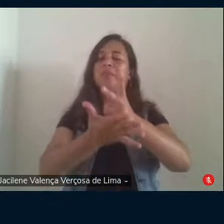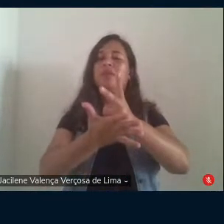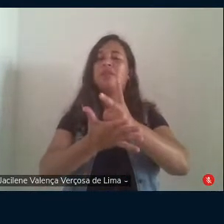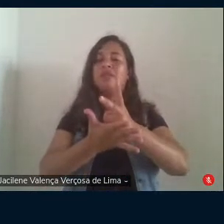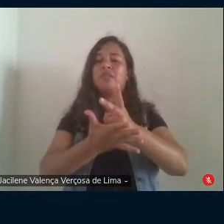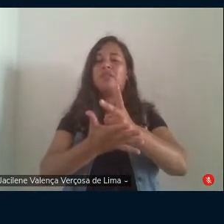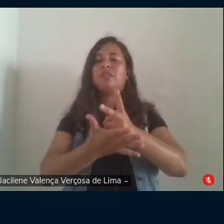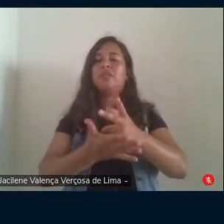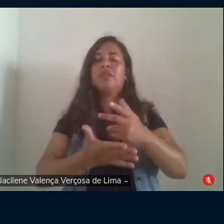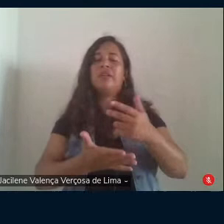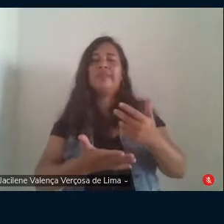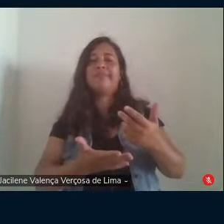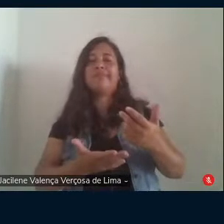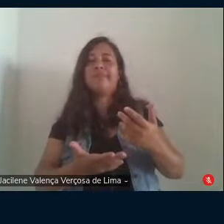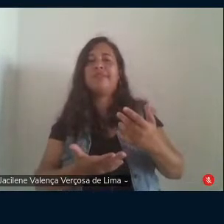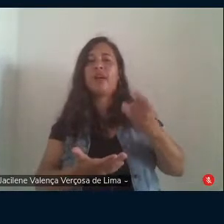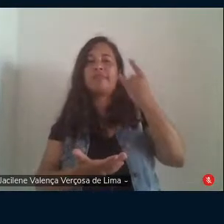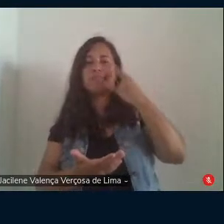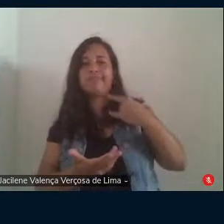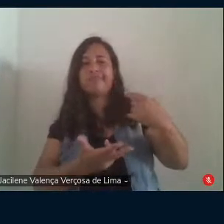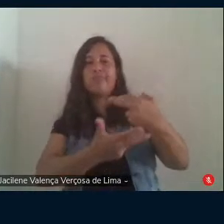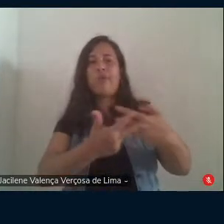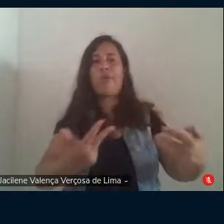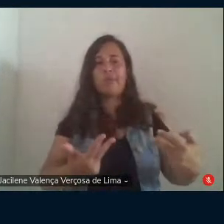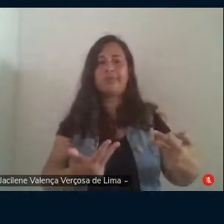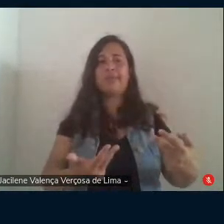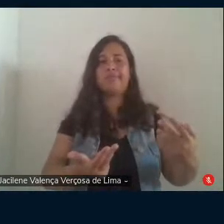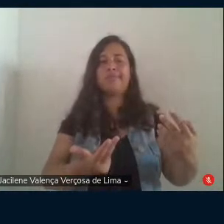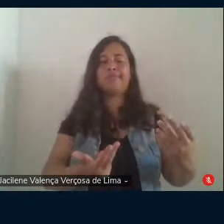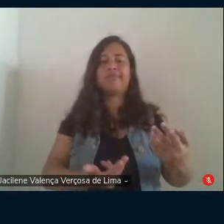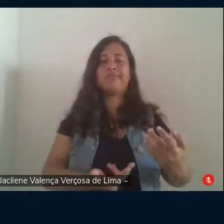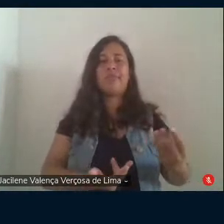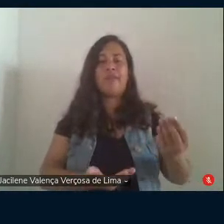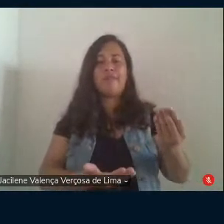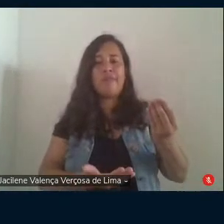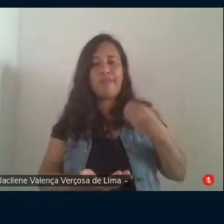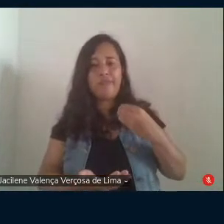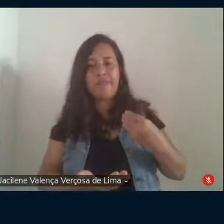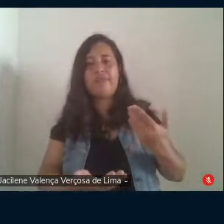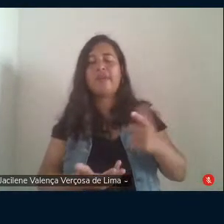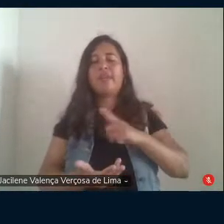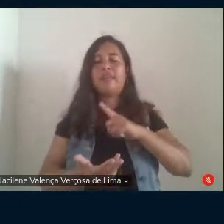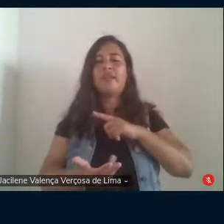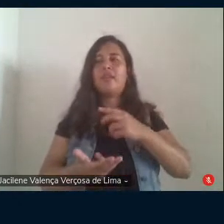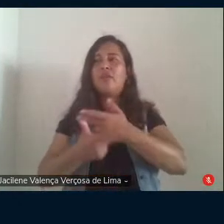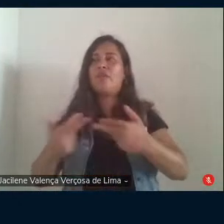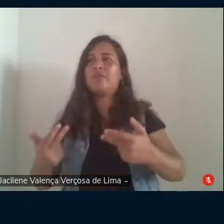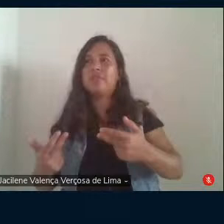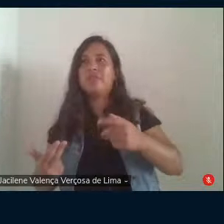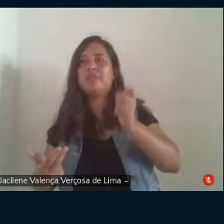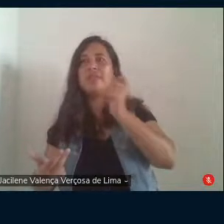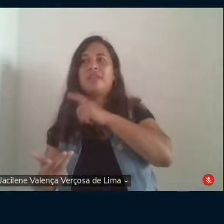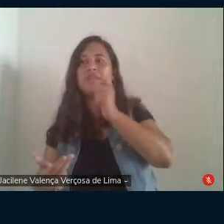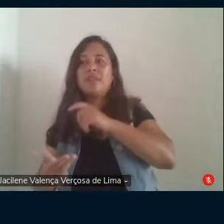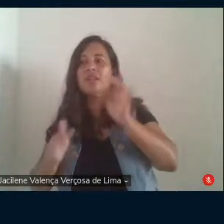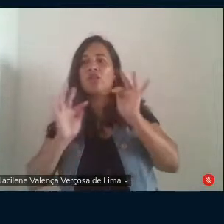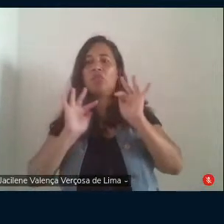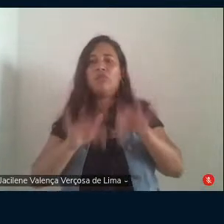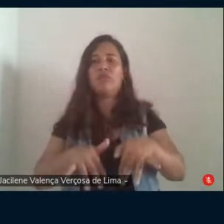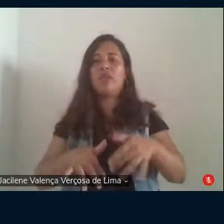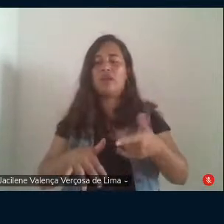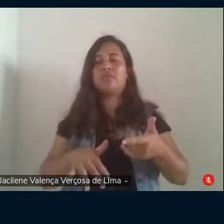iludida com os memes fúteis que converte problemas sérios em coisinhas engraçadas no final do inverno de